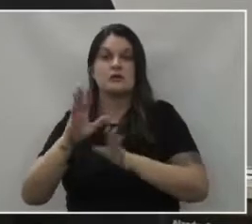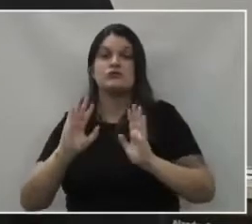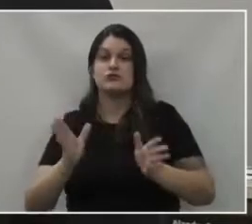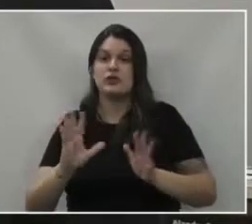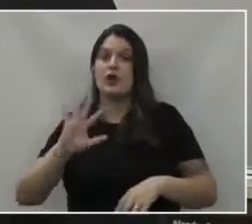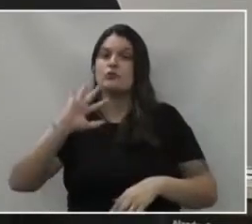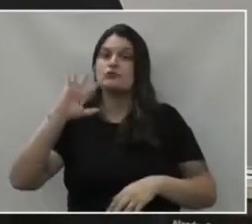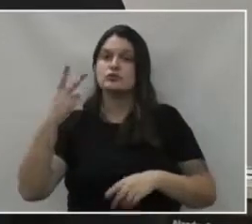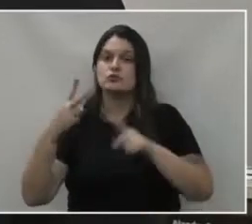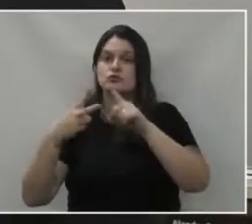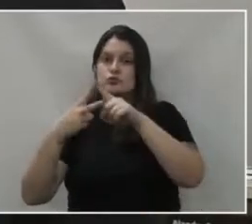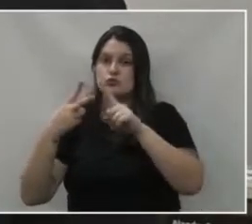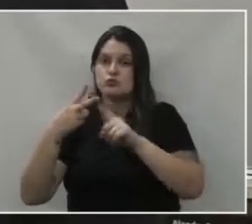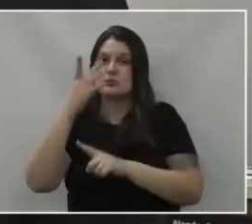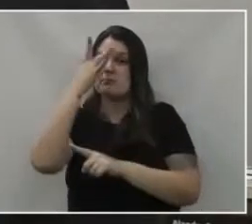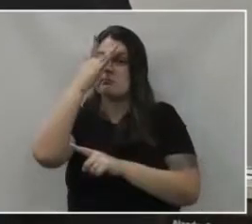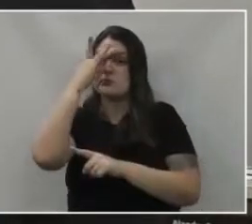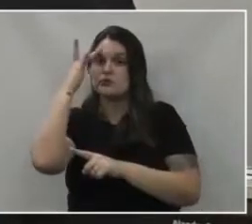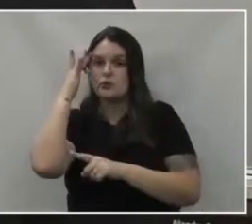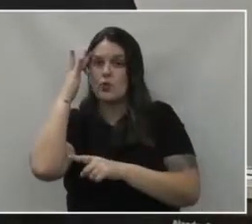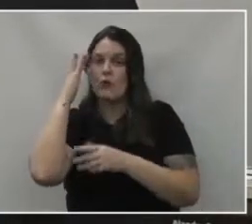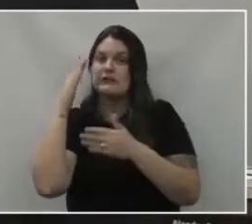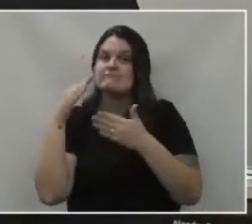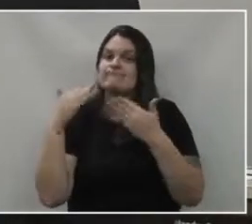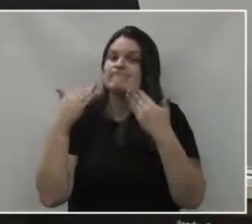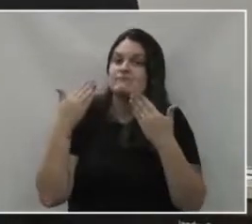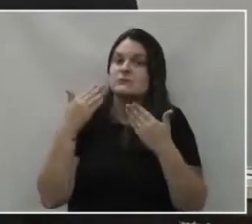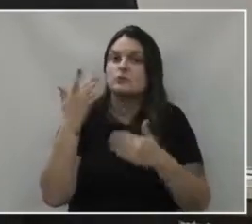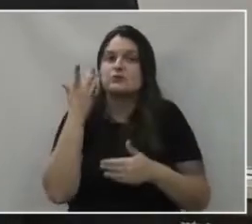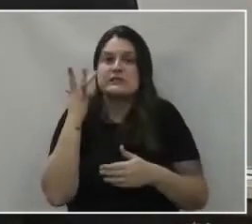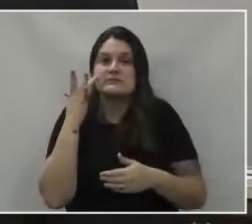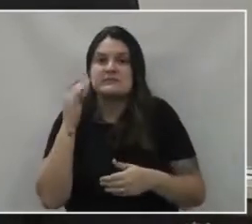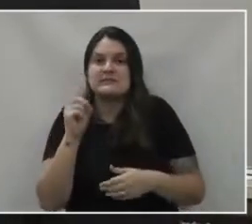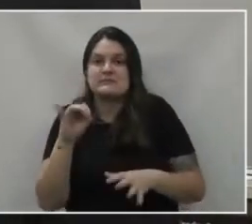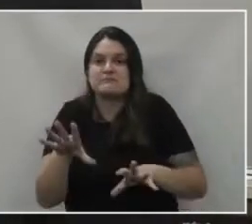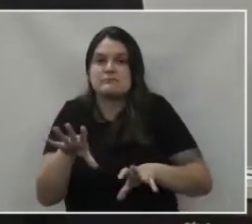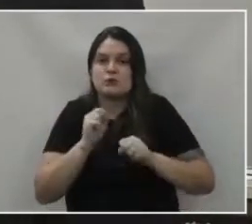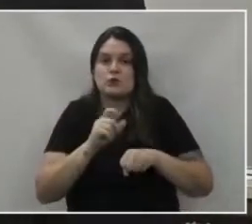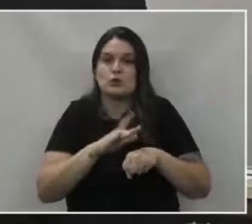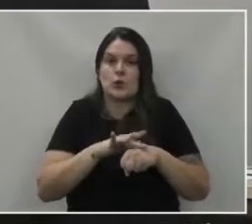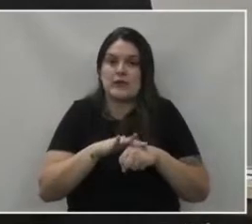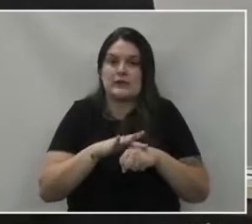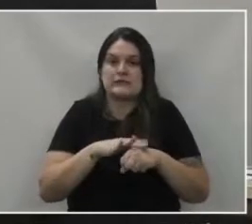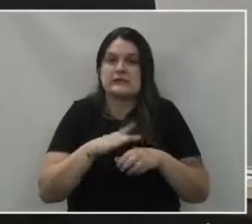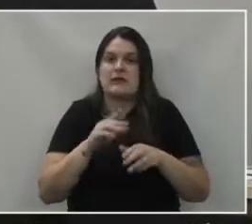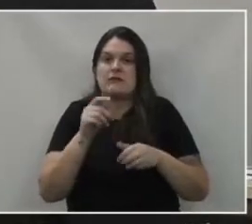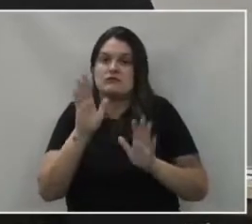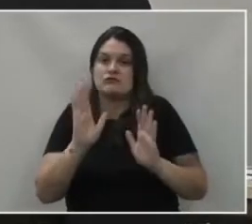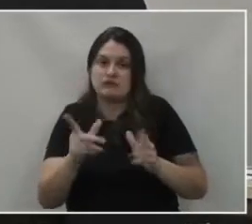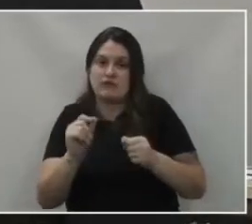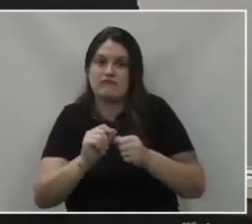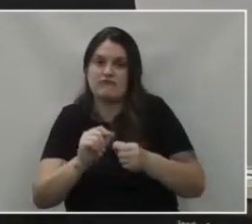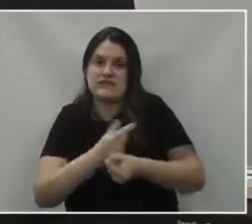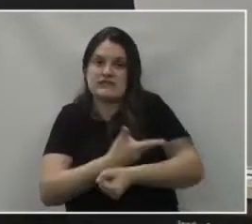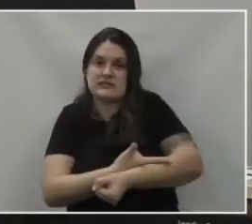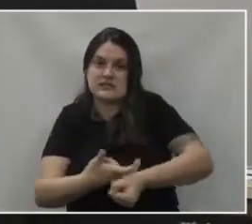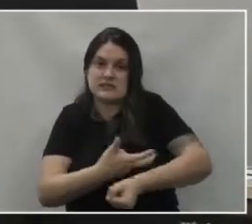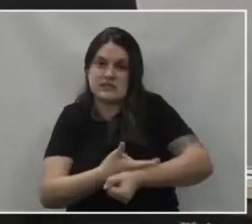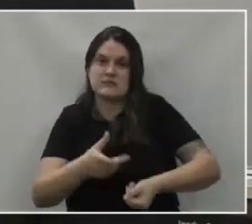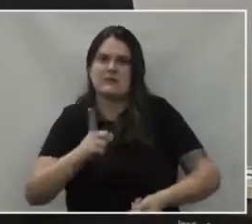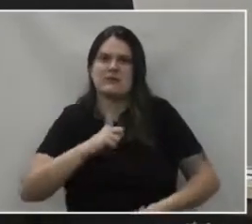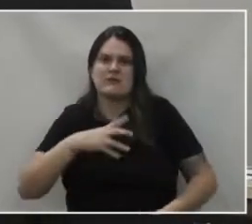Vitória com uma suspeita, na verdade uma suspeita muito grande pelos sintomas